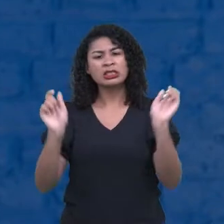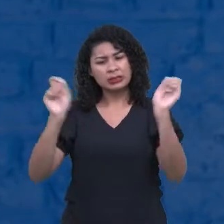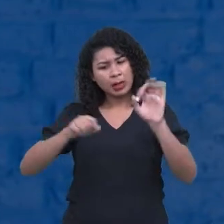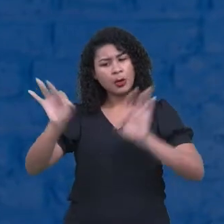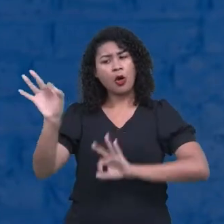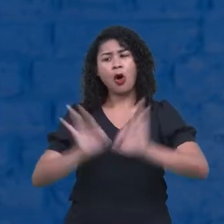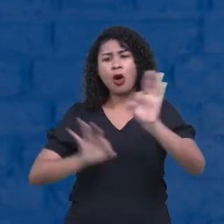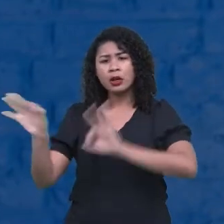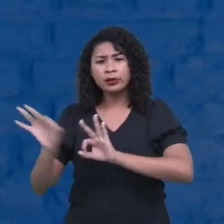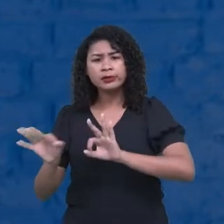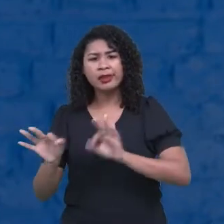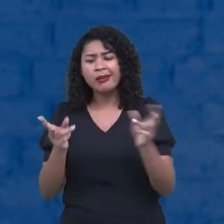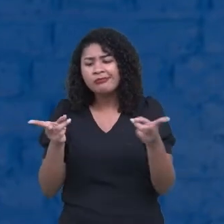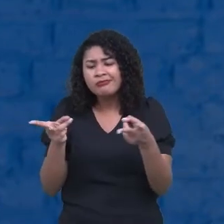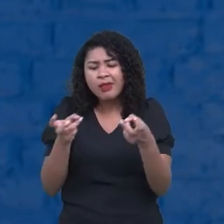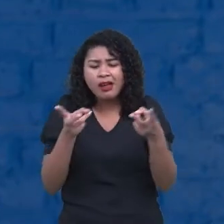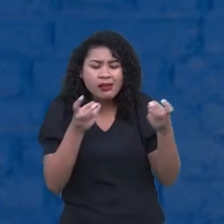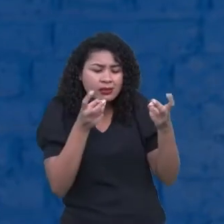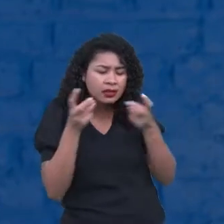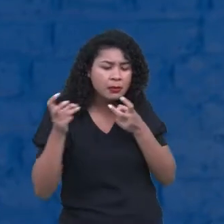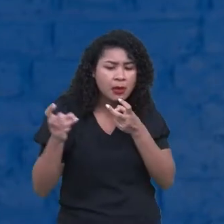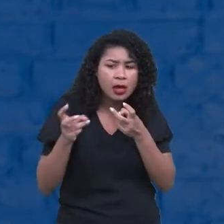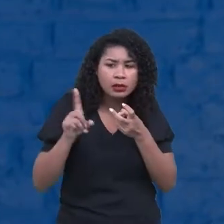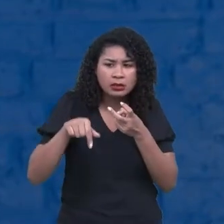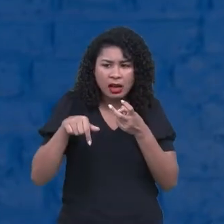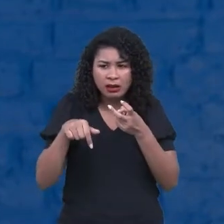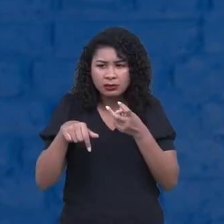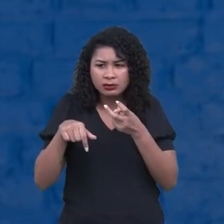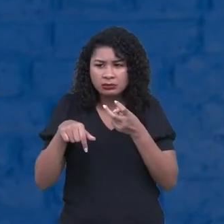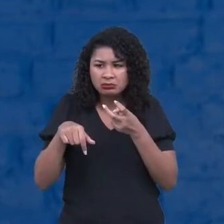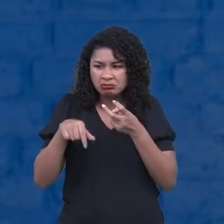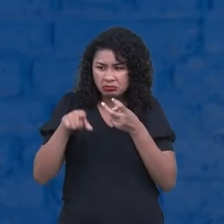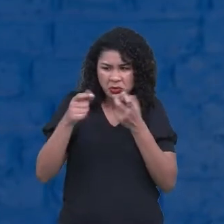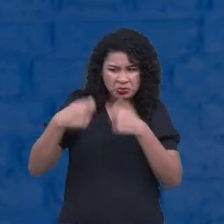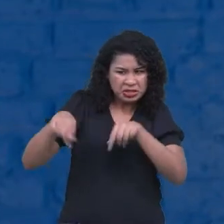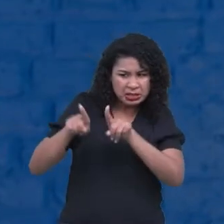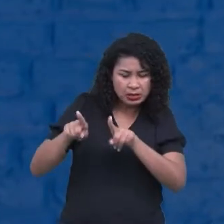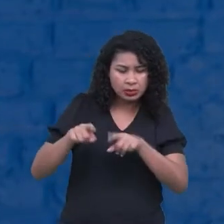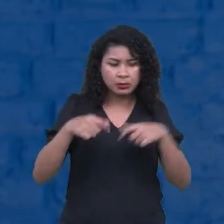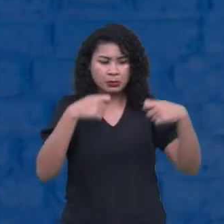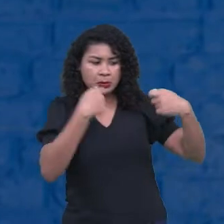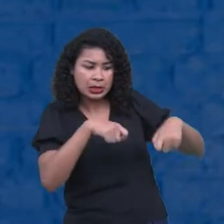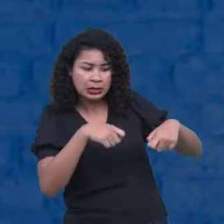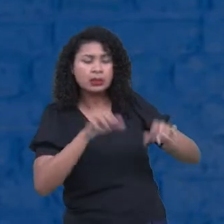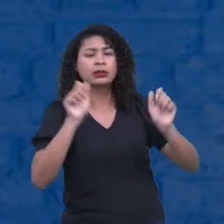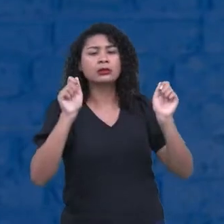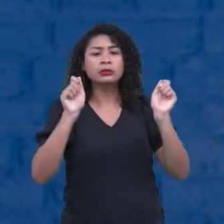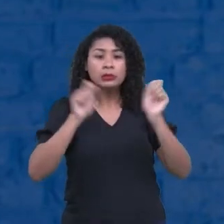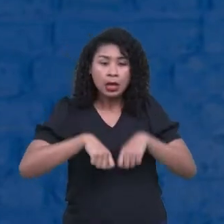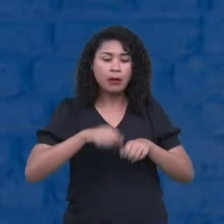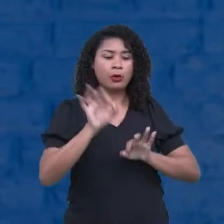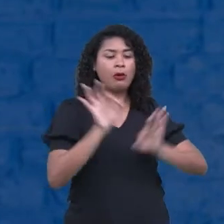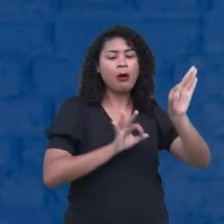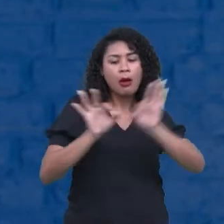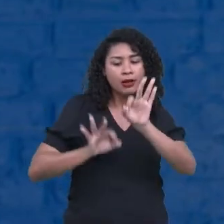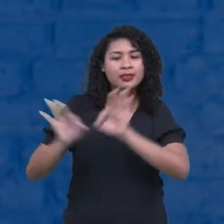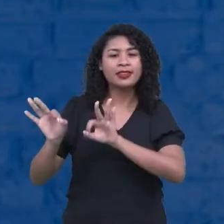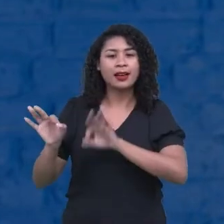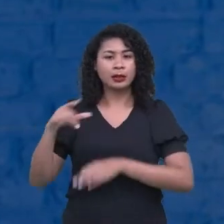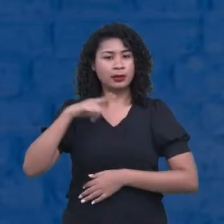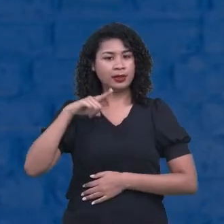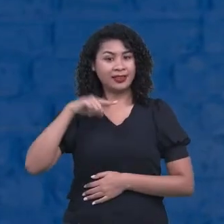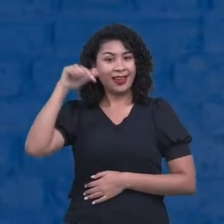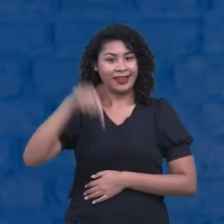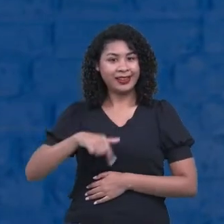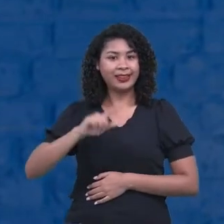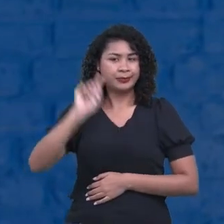E, a partir daí, você vai ter uma educação financeira. E isso nós temos aqui. O nosso próximo